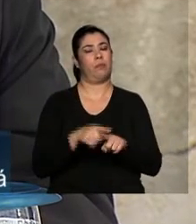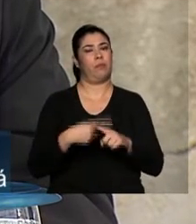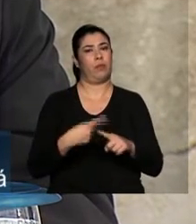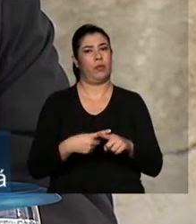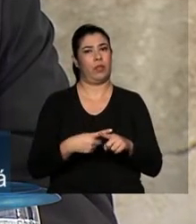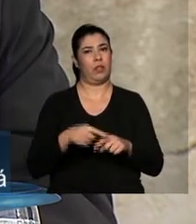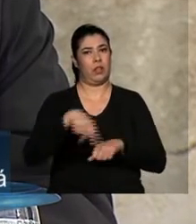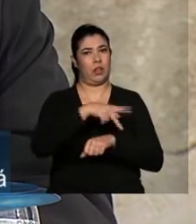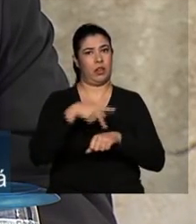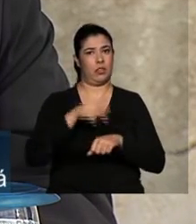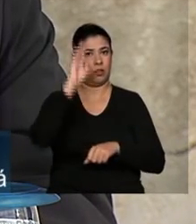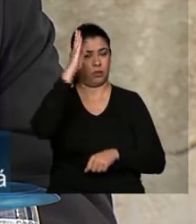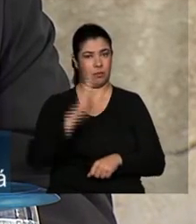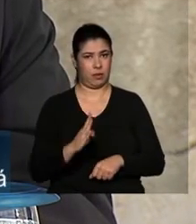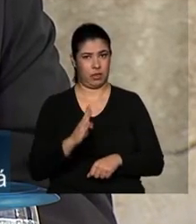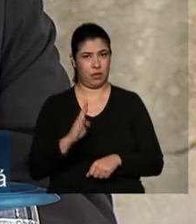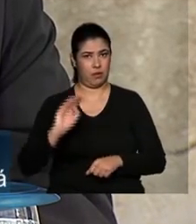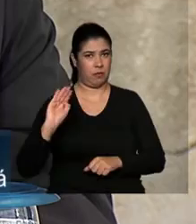virou as costas.